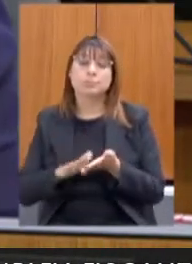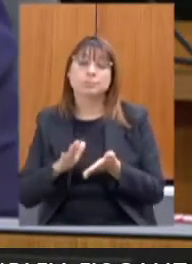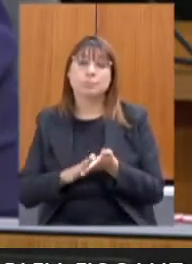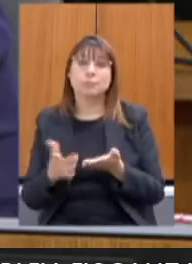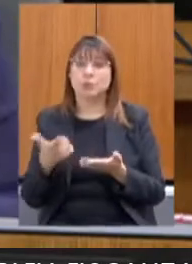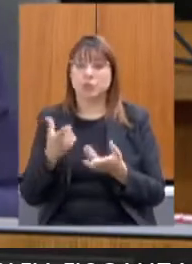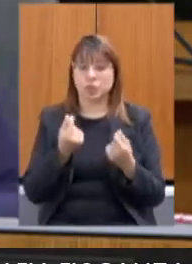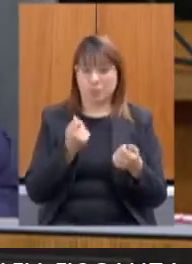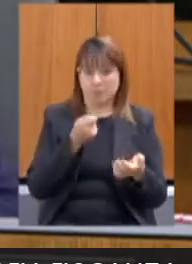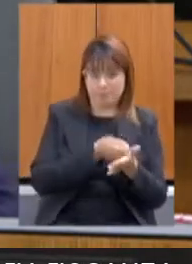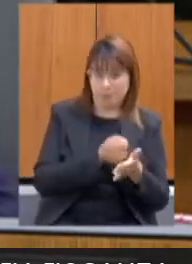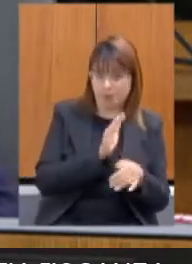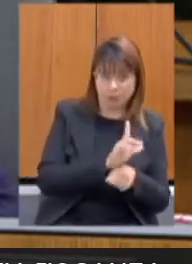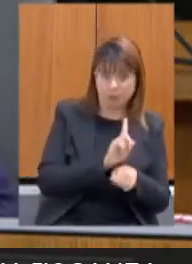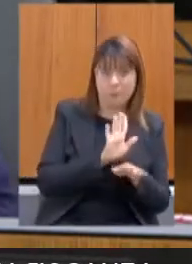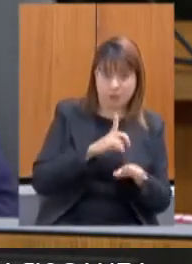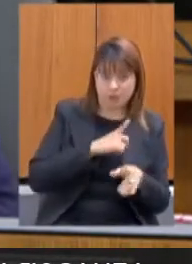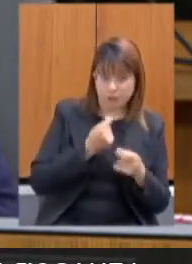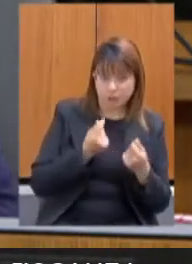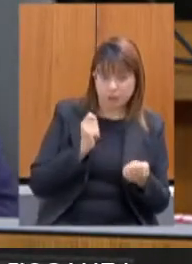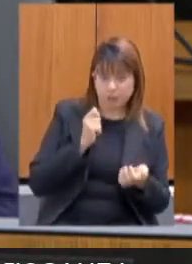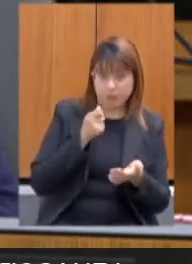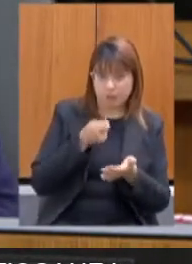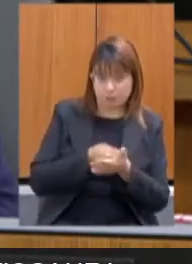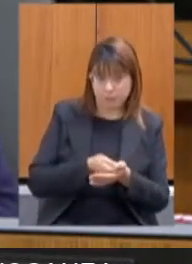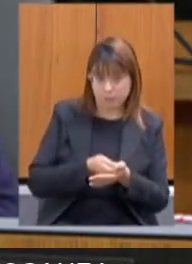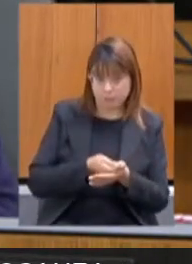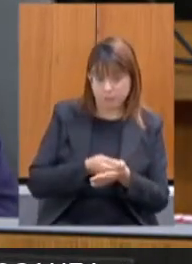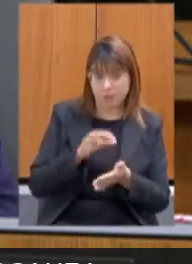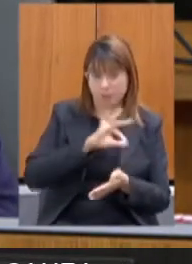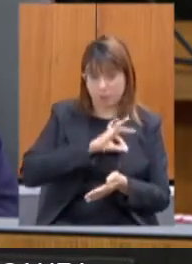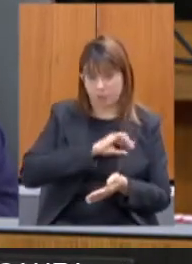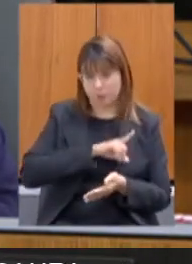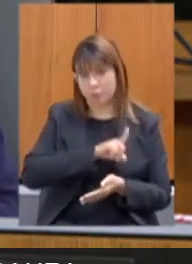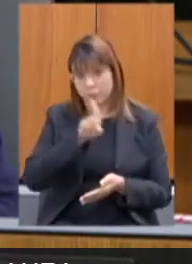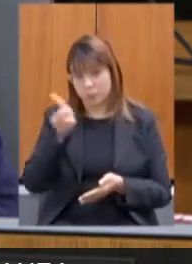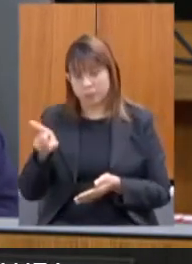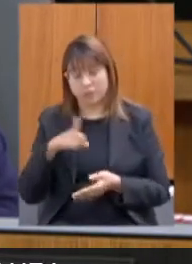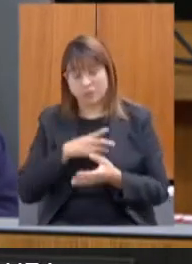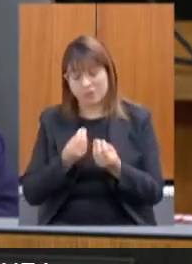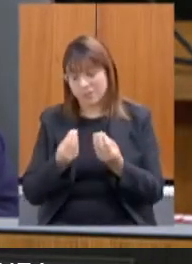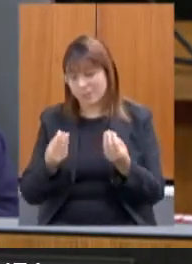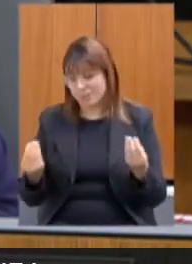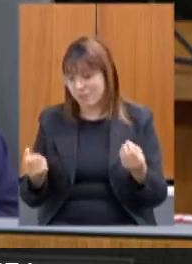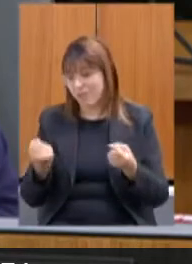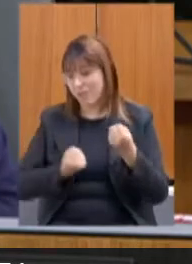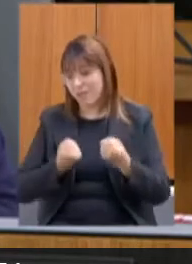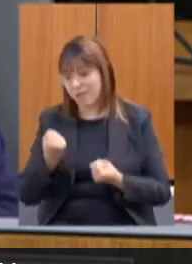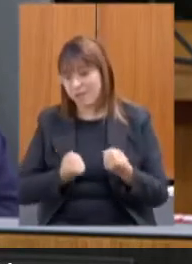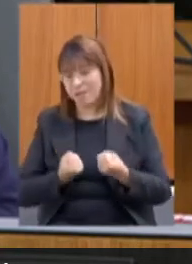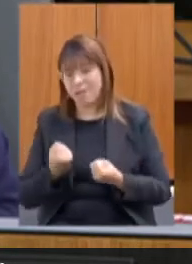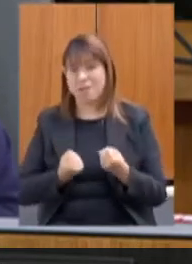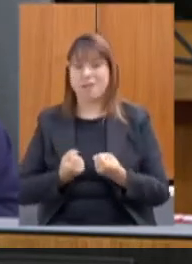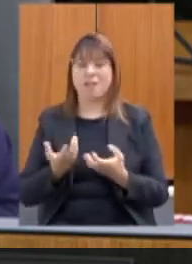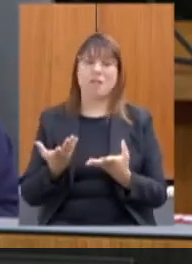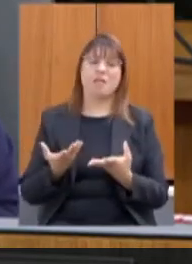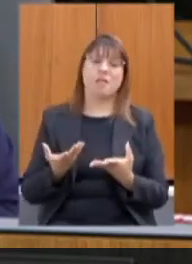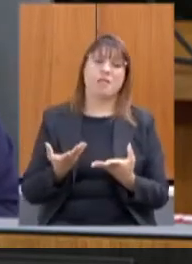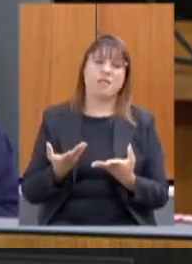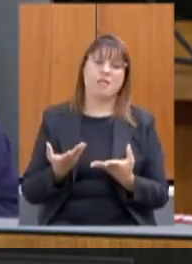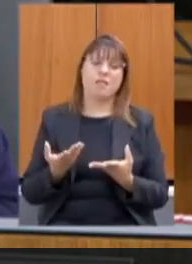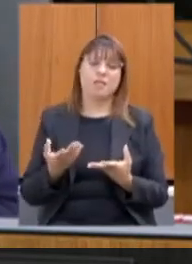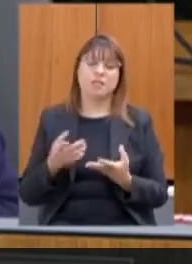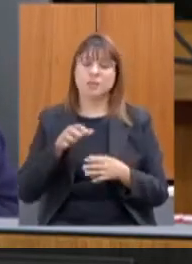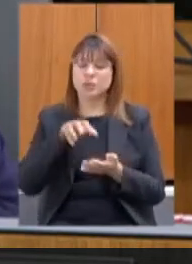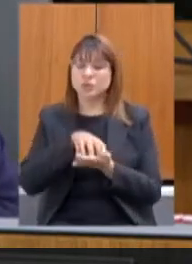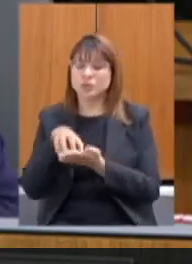auxílio, mas a gente teve recurso para uma operação que envolveu dezenas de viaturas, camburão, vários